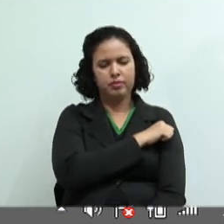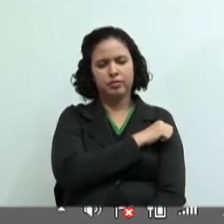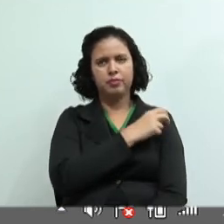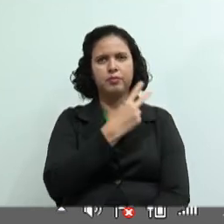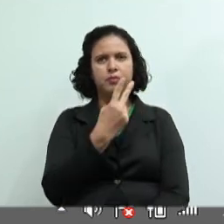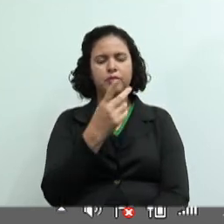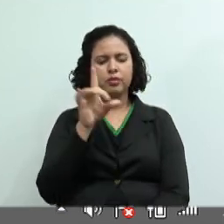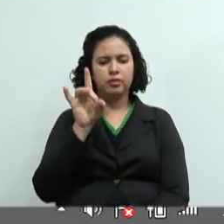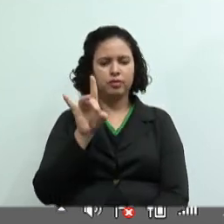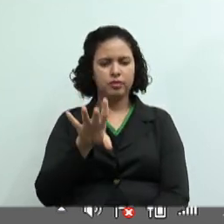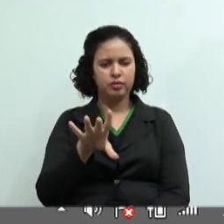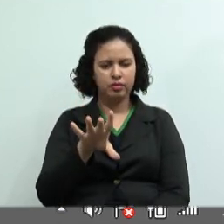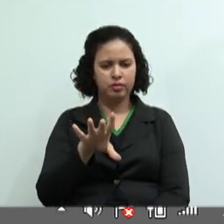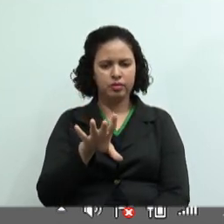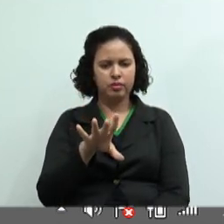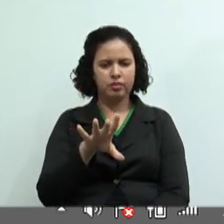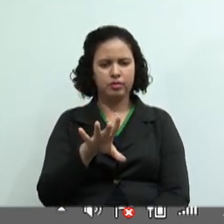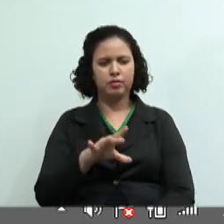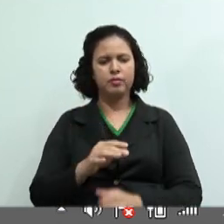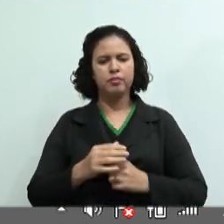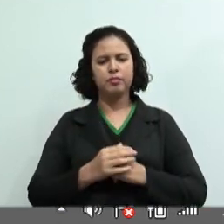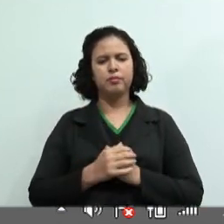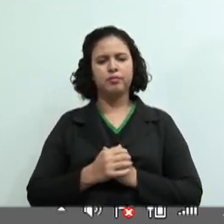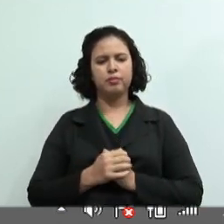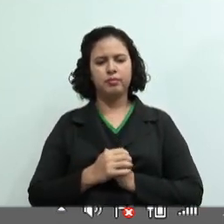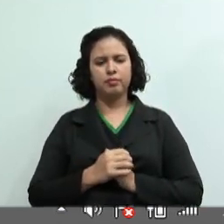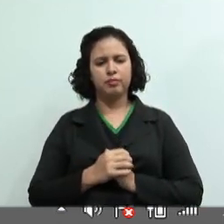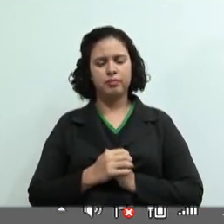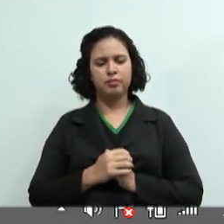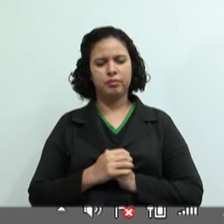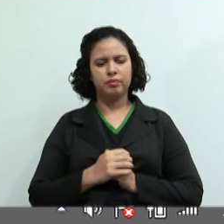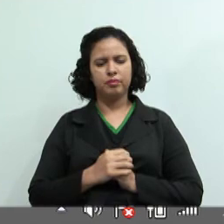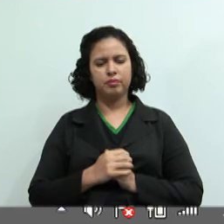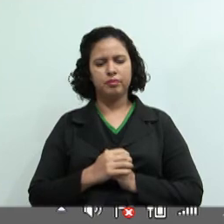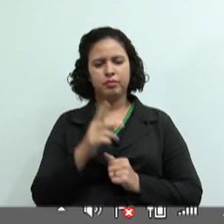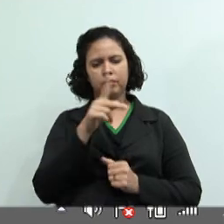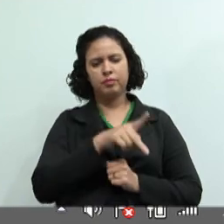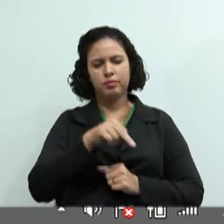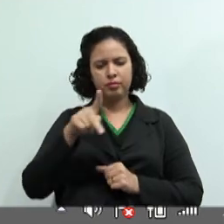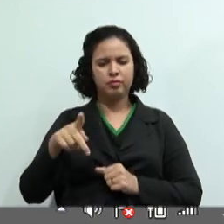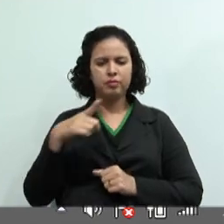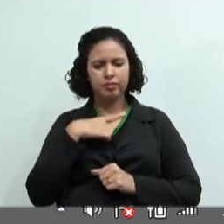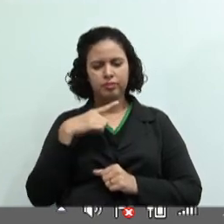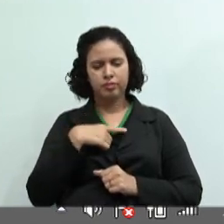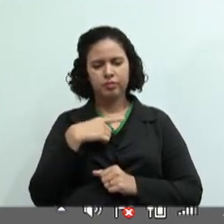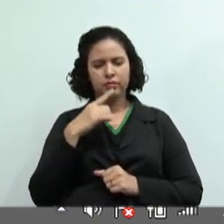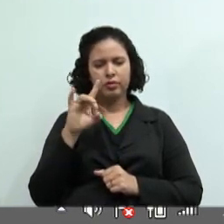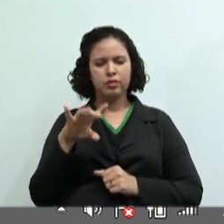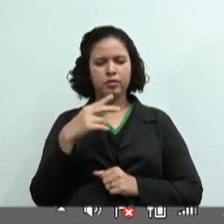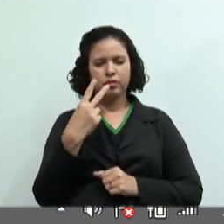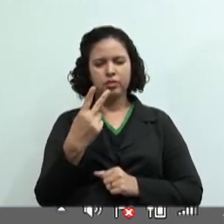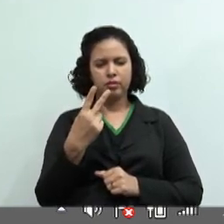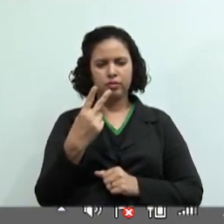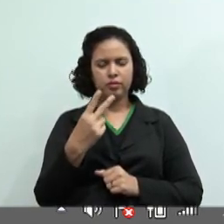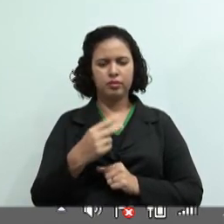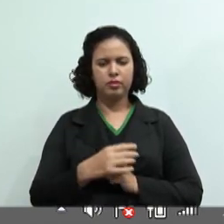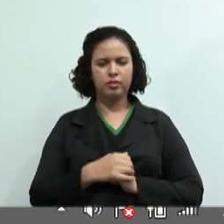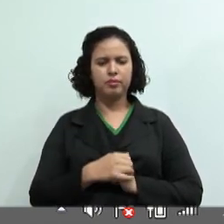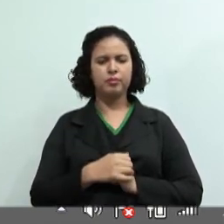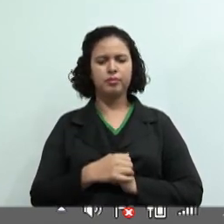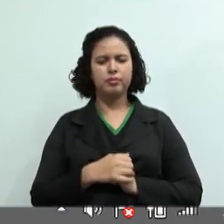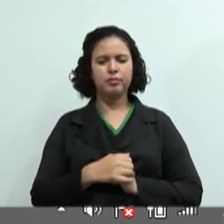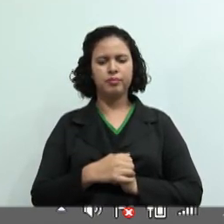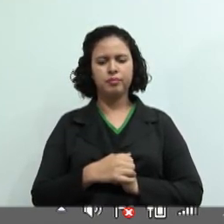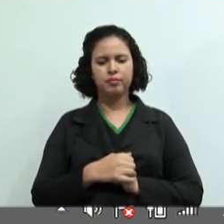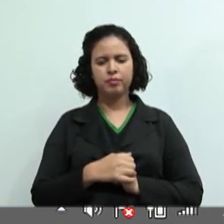Gabriela. Olha que linda elas. Então, a professora Marciana só tem duas alunas, que são lá da aldeia indígena. Agora nós